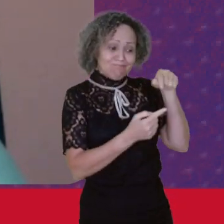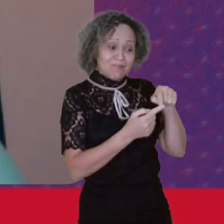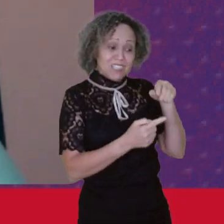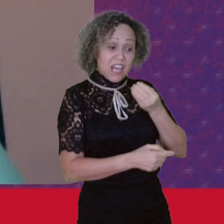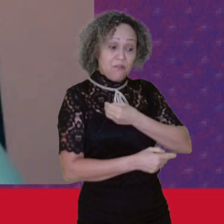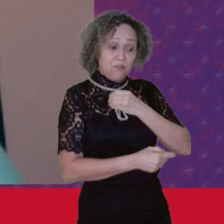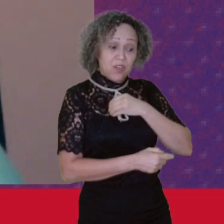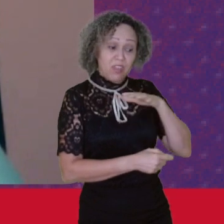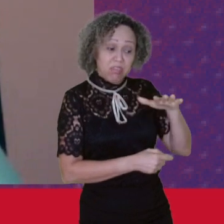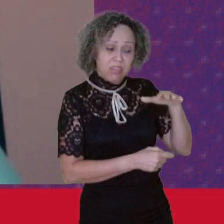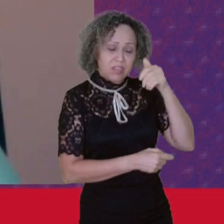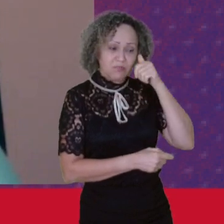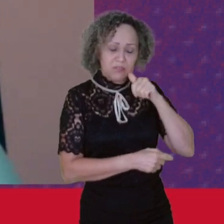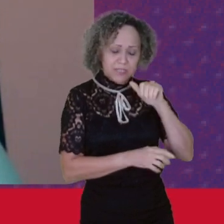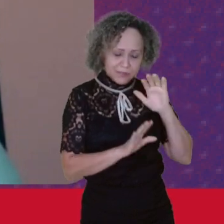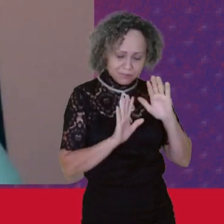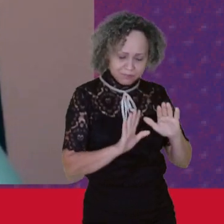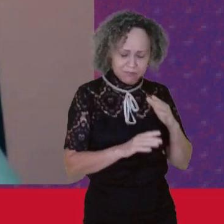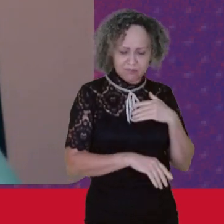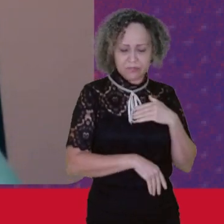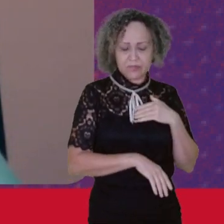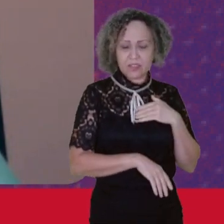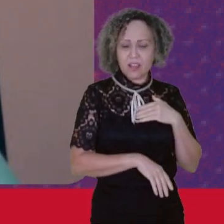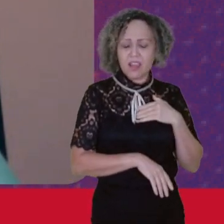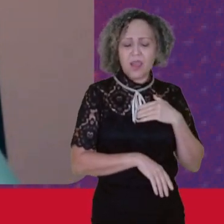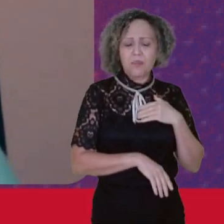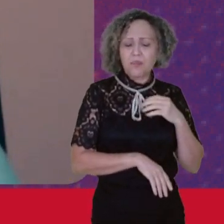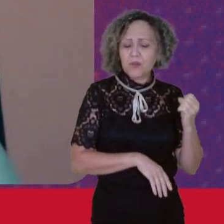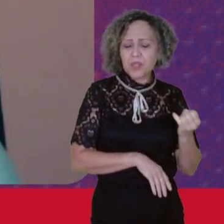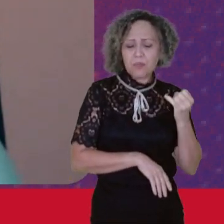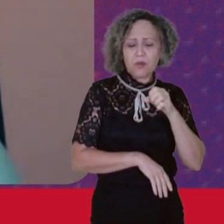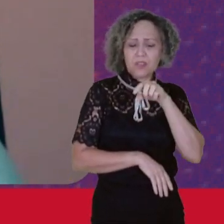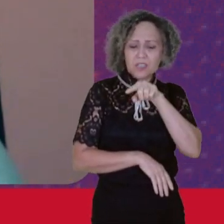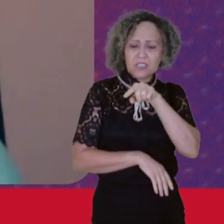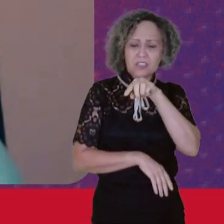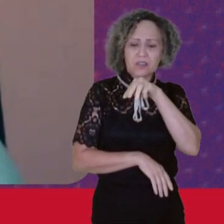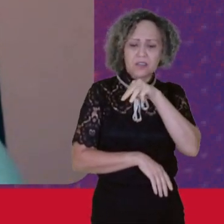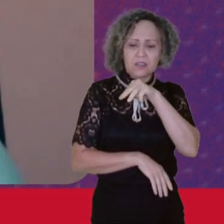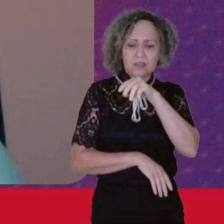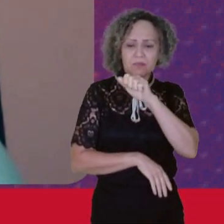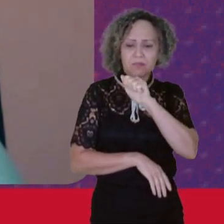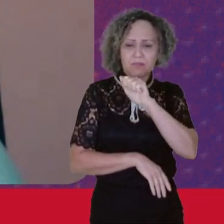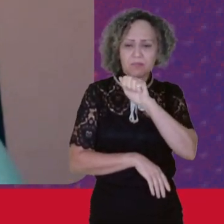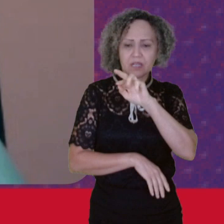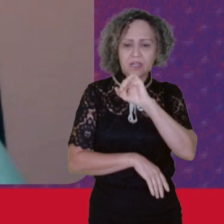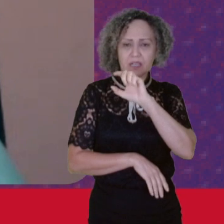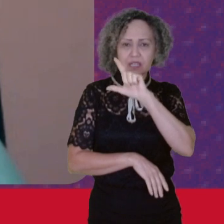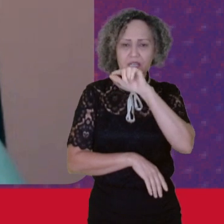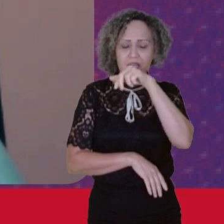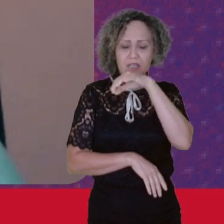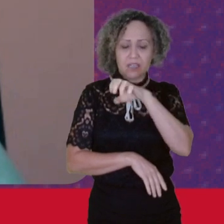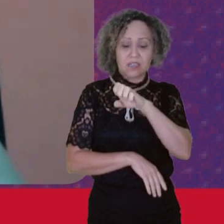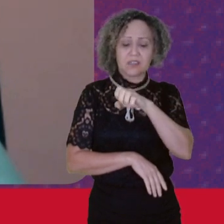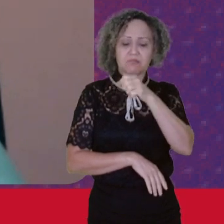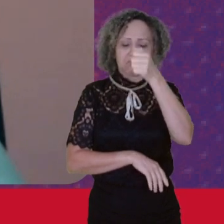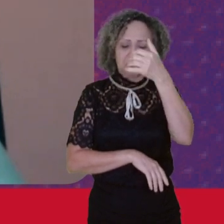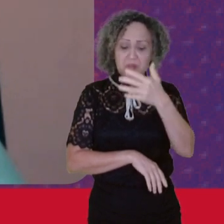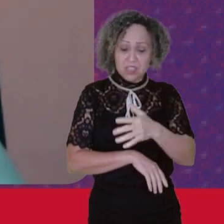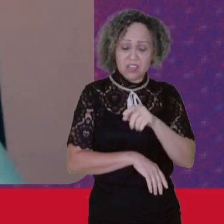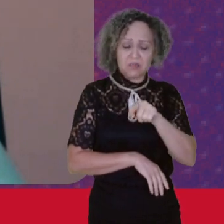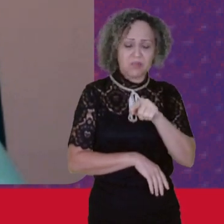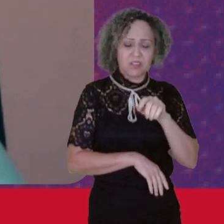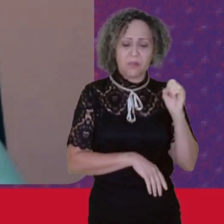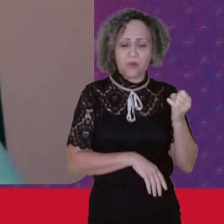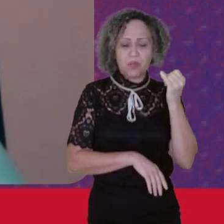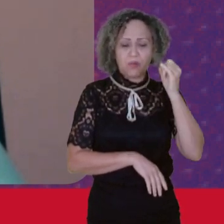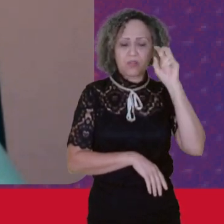Então a gente Foi muito importante Marilane Colocar o que isso Significa Historicamente Né E como que